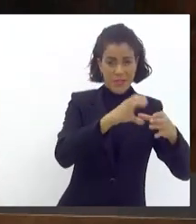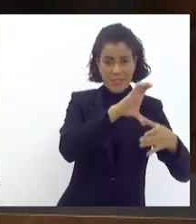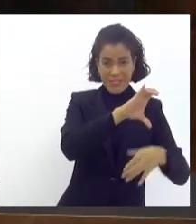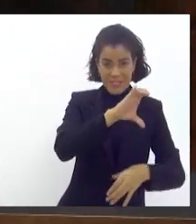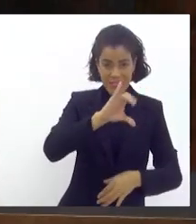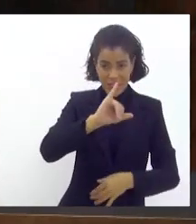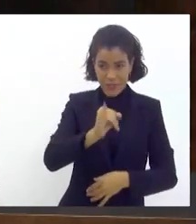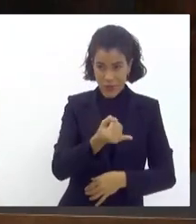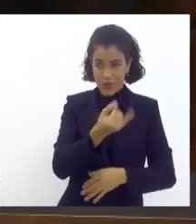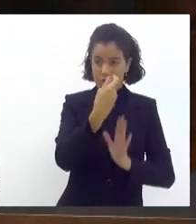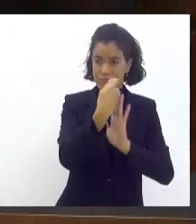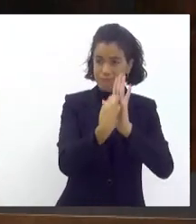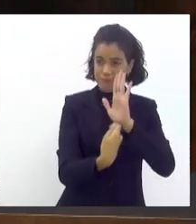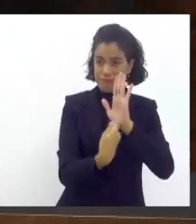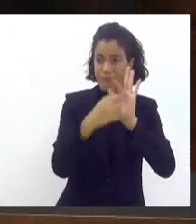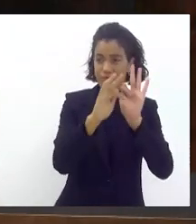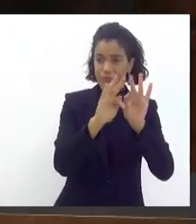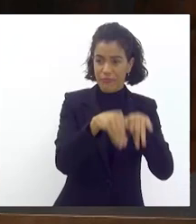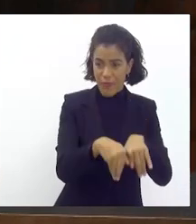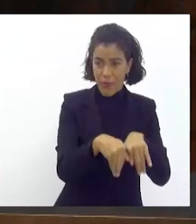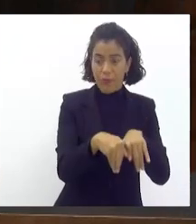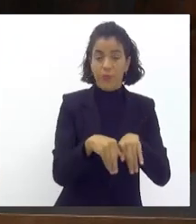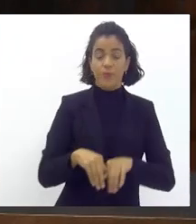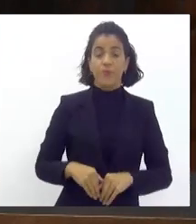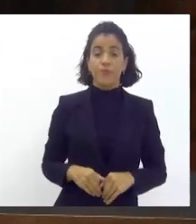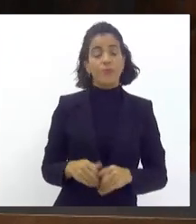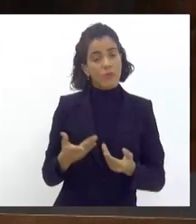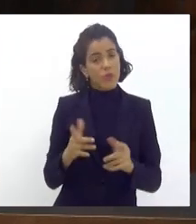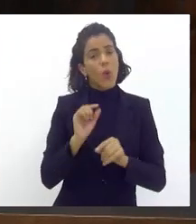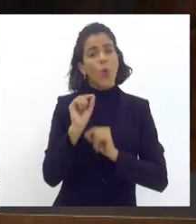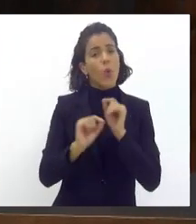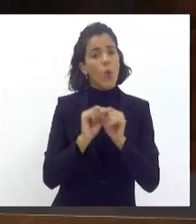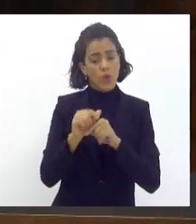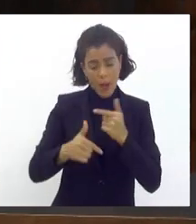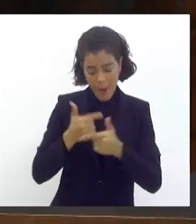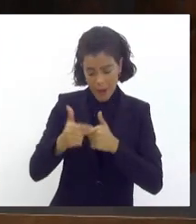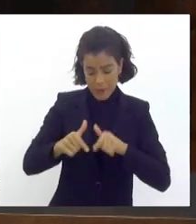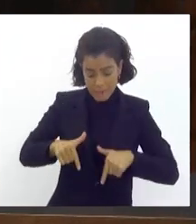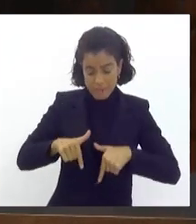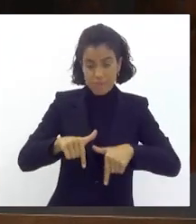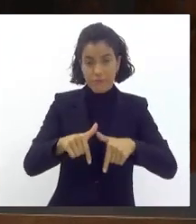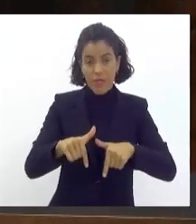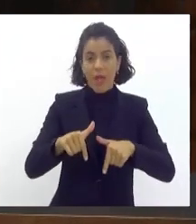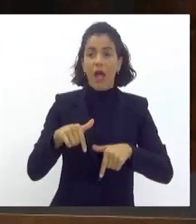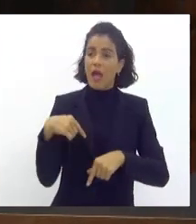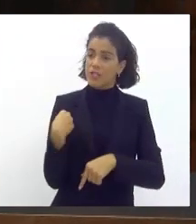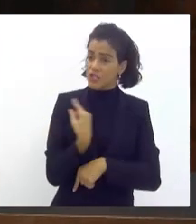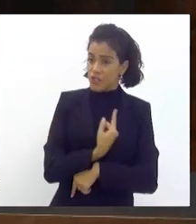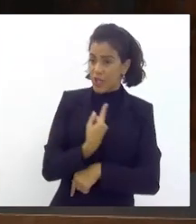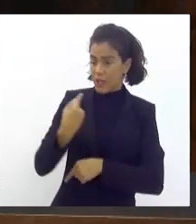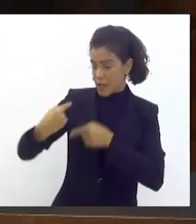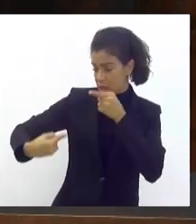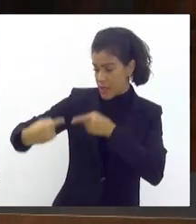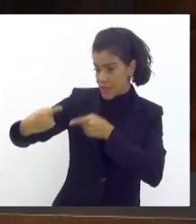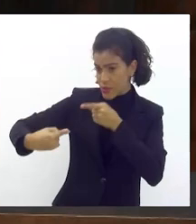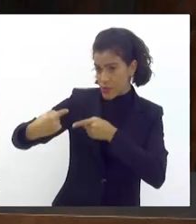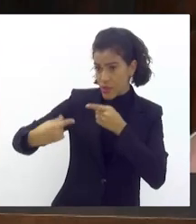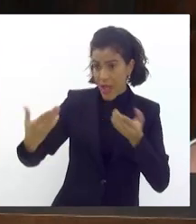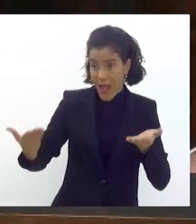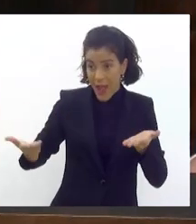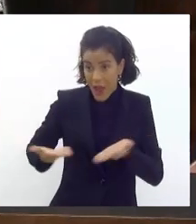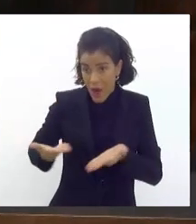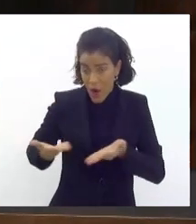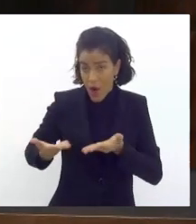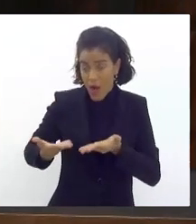final. O que a gente está dando aqui é efetividade, porque o que a gente discutir aqui, efetivamente, vai